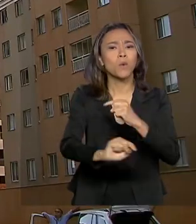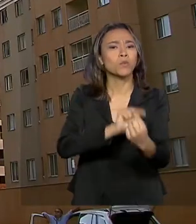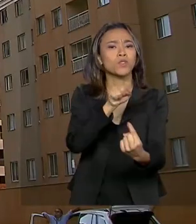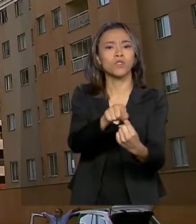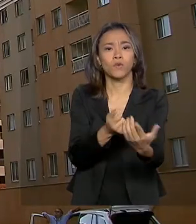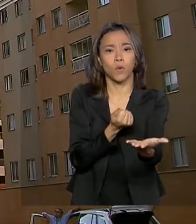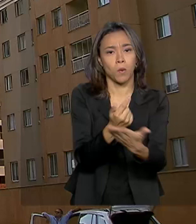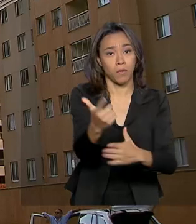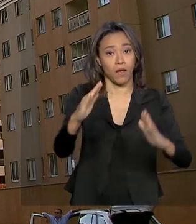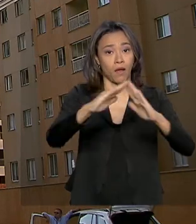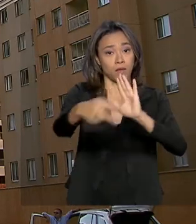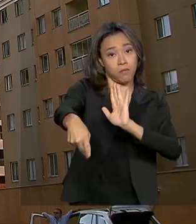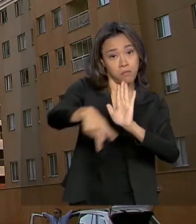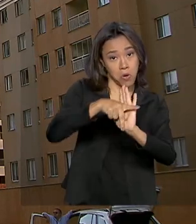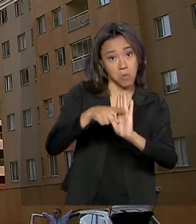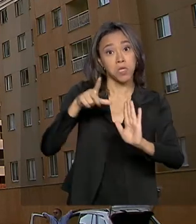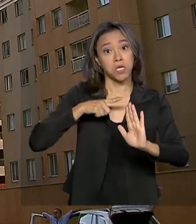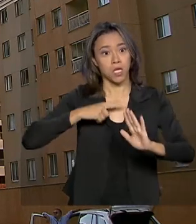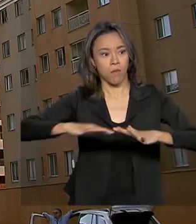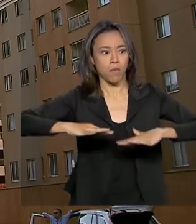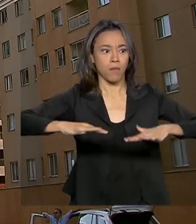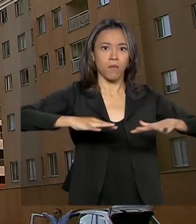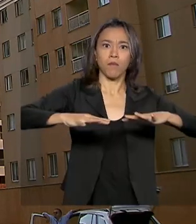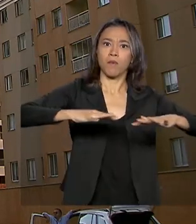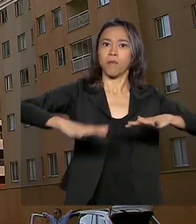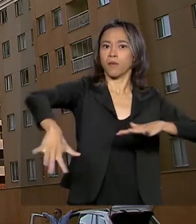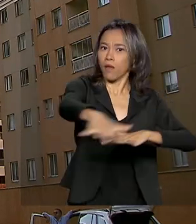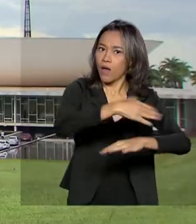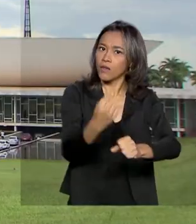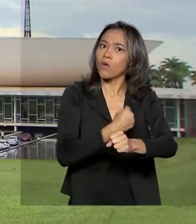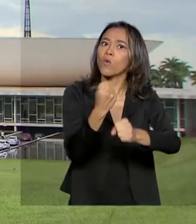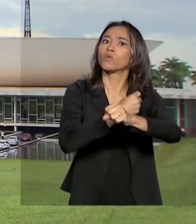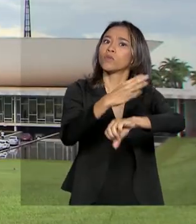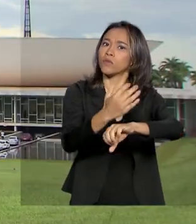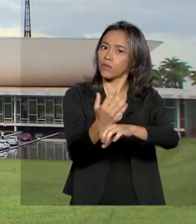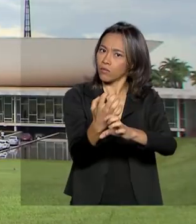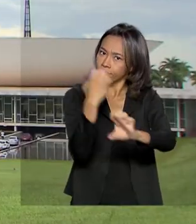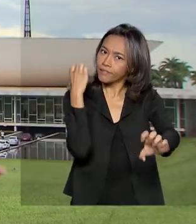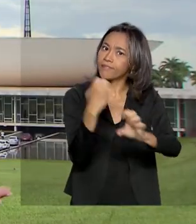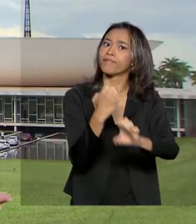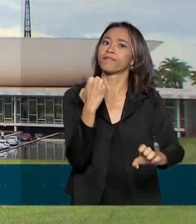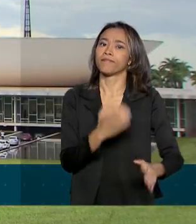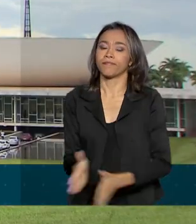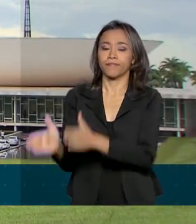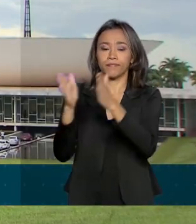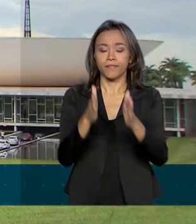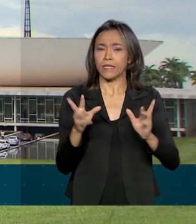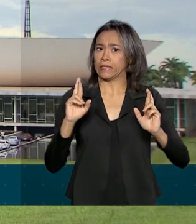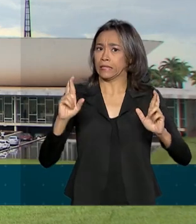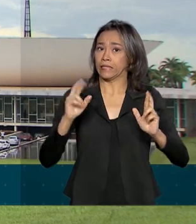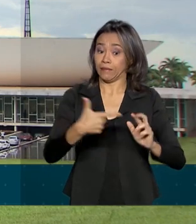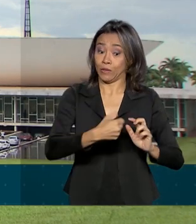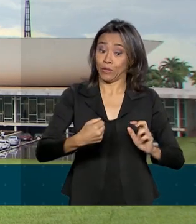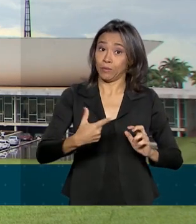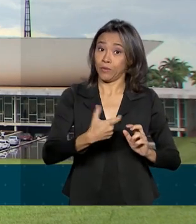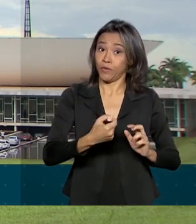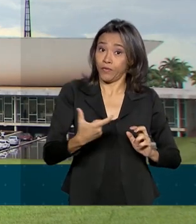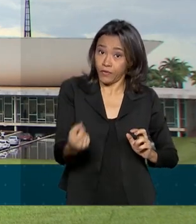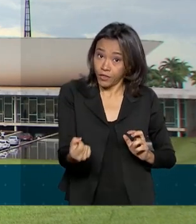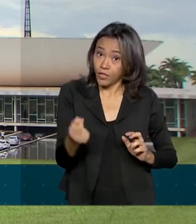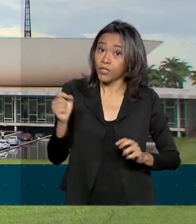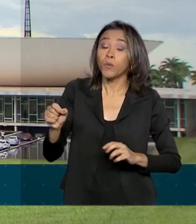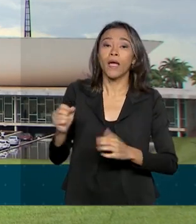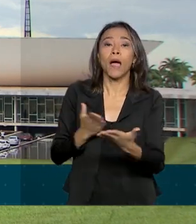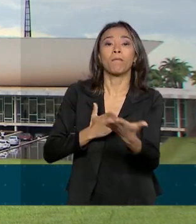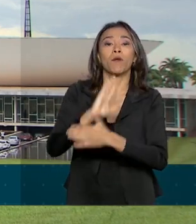própria, o que já tem aquecido o setor da construção civil. A expectativa para 2020 é a aprovação da autonomia